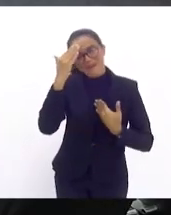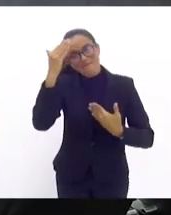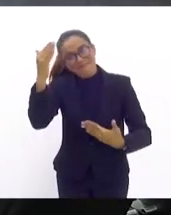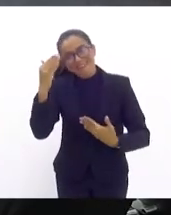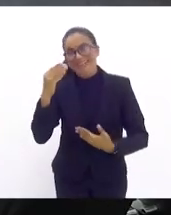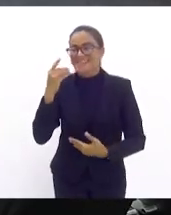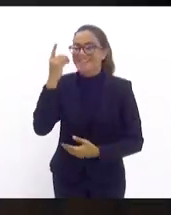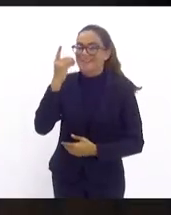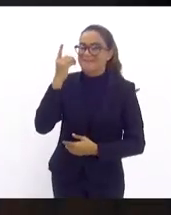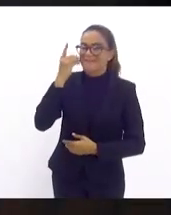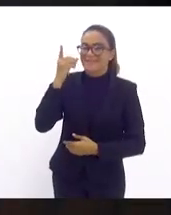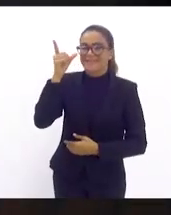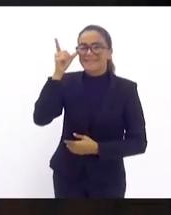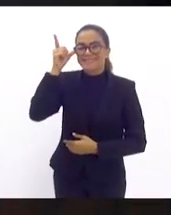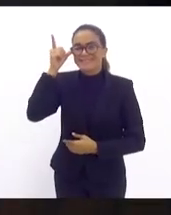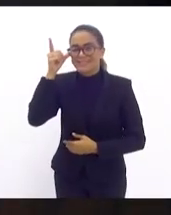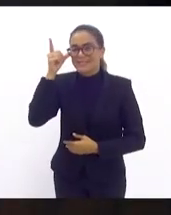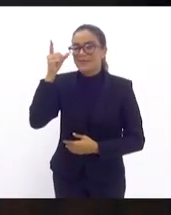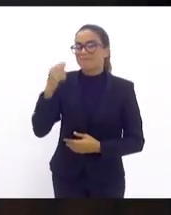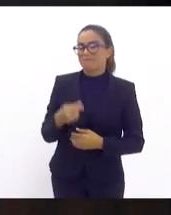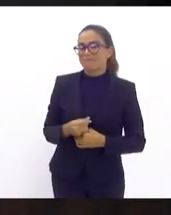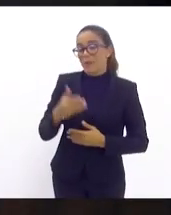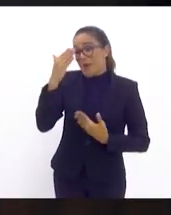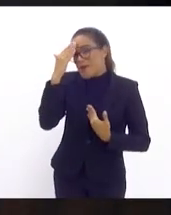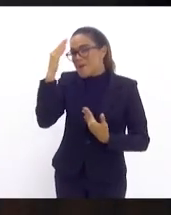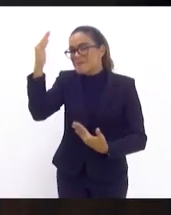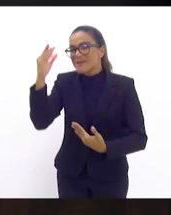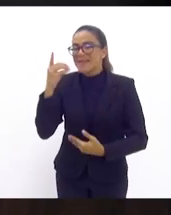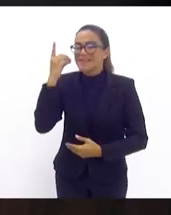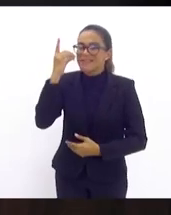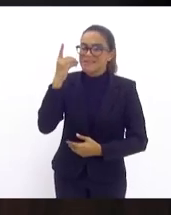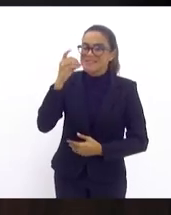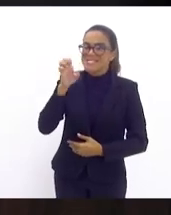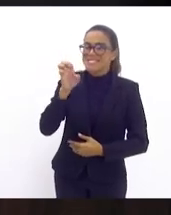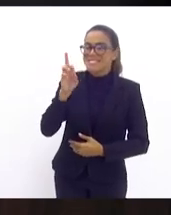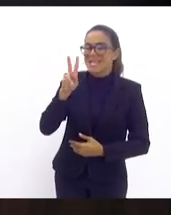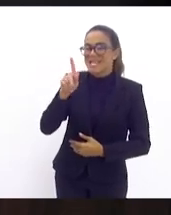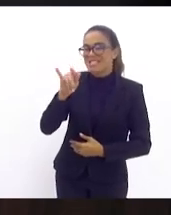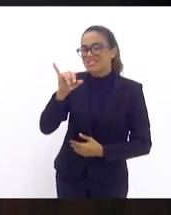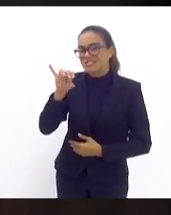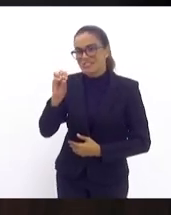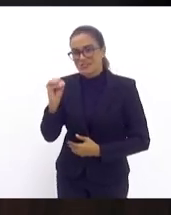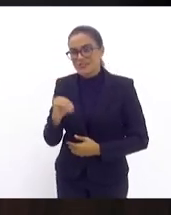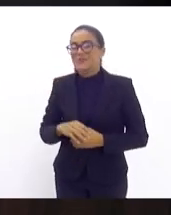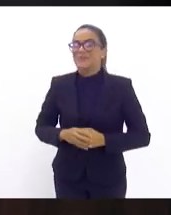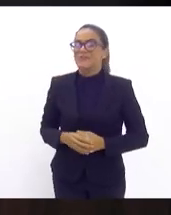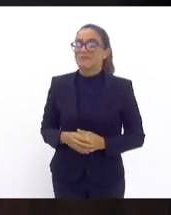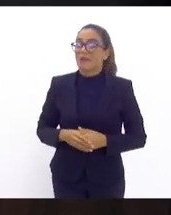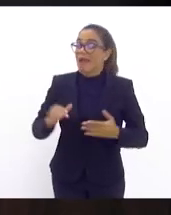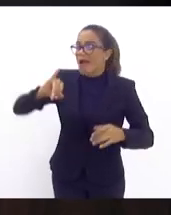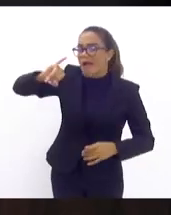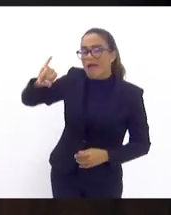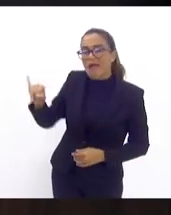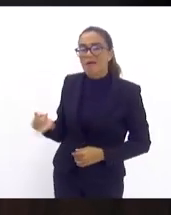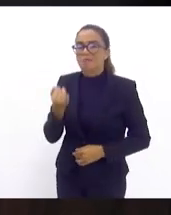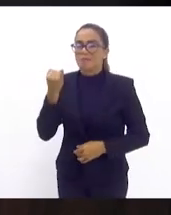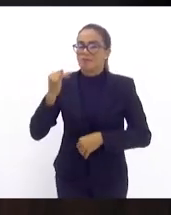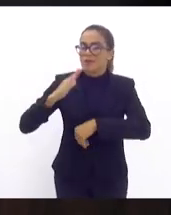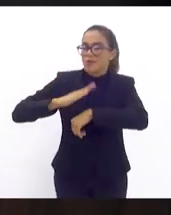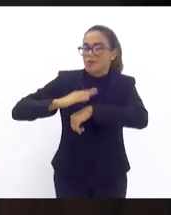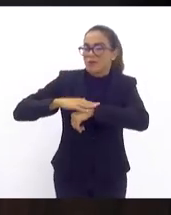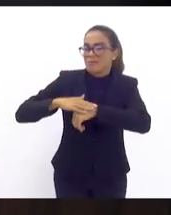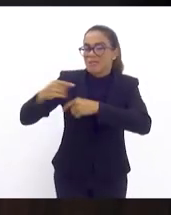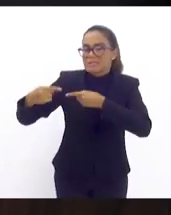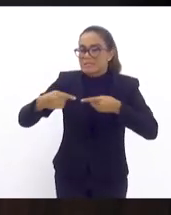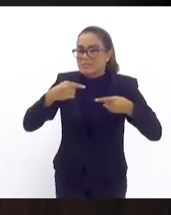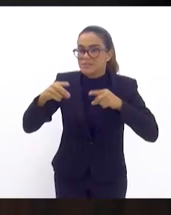Lucinha obrigado ao nobre deputado Serginho obrigado deputado Luiz Cláudio aproveitamos e discutimos um pouco essa questão do